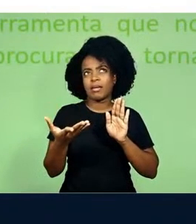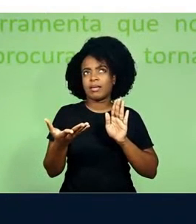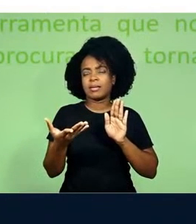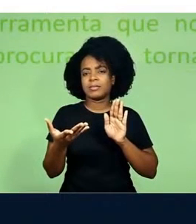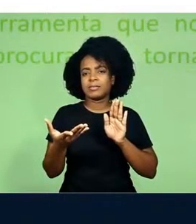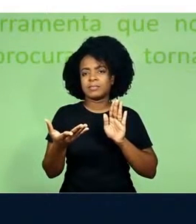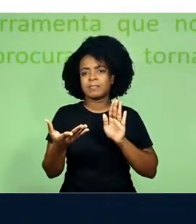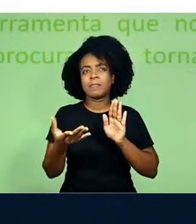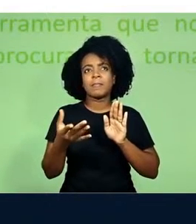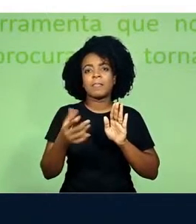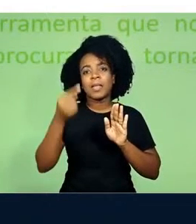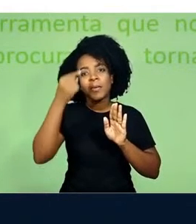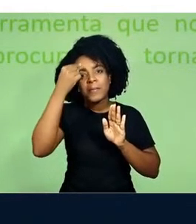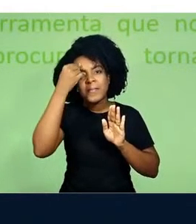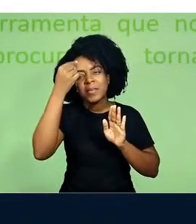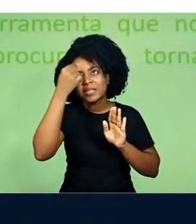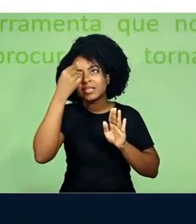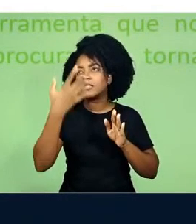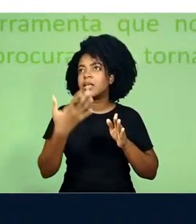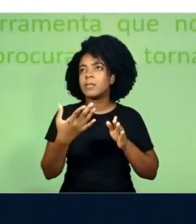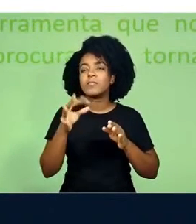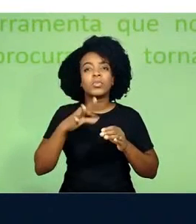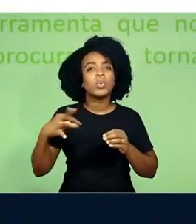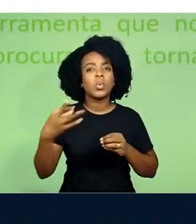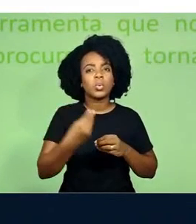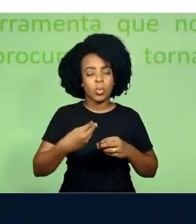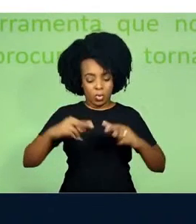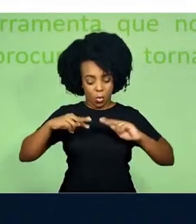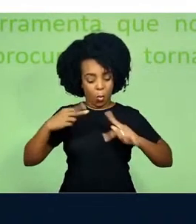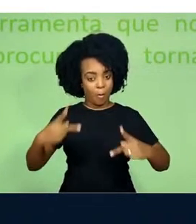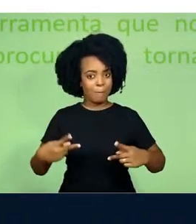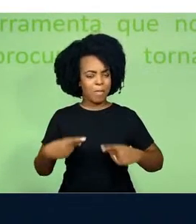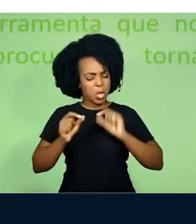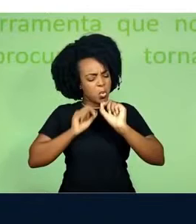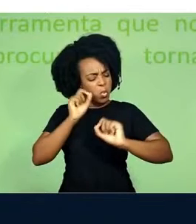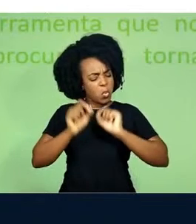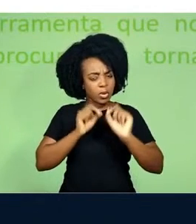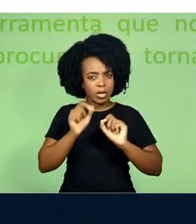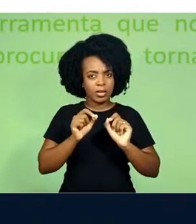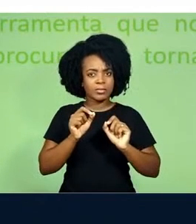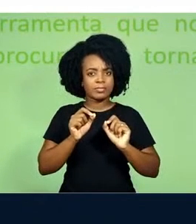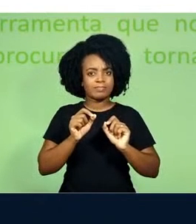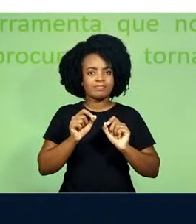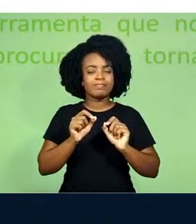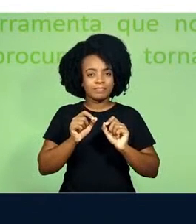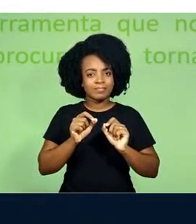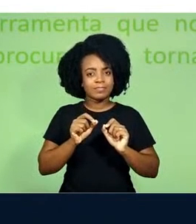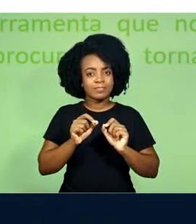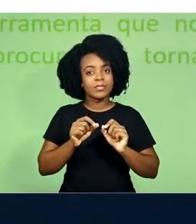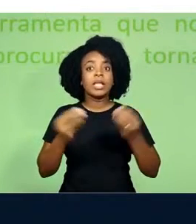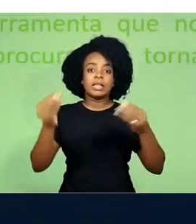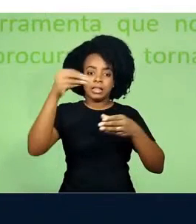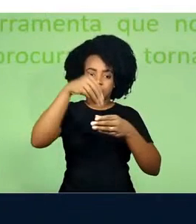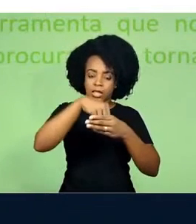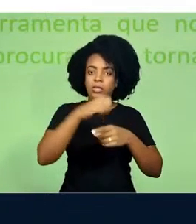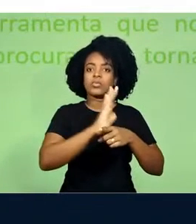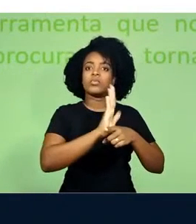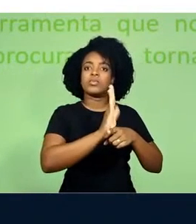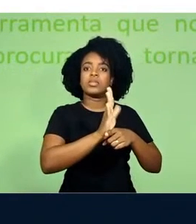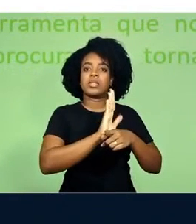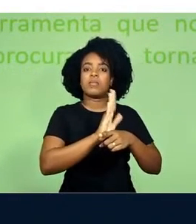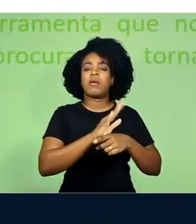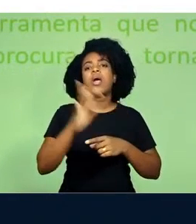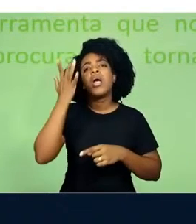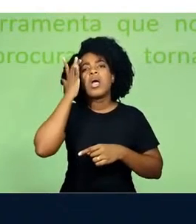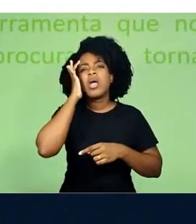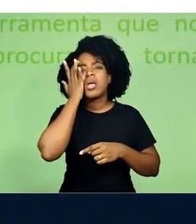o também pensarmos o que entendemos como humano nesse sentido para o cinema. E eu